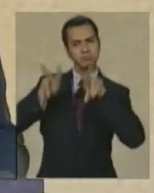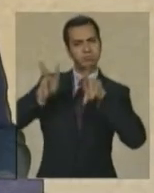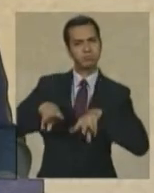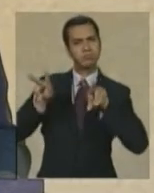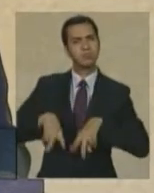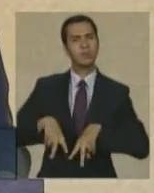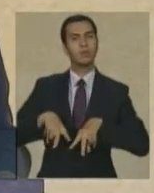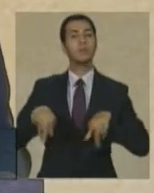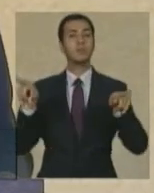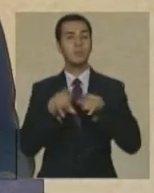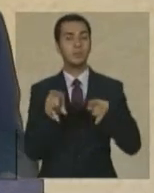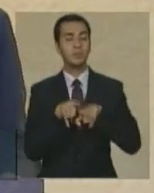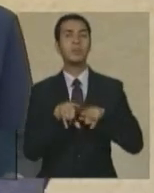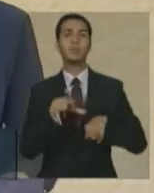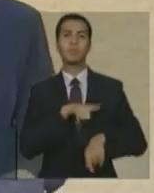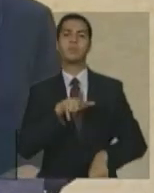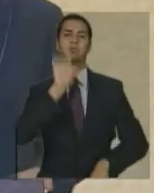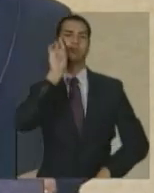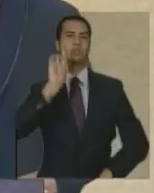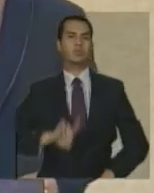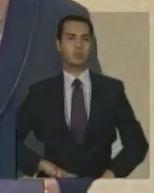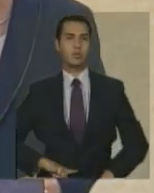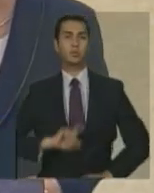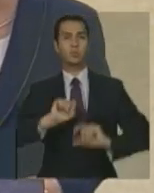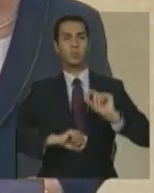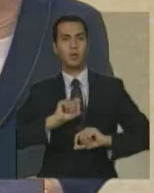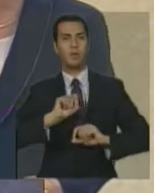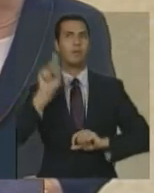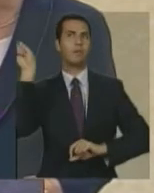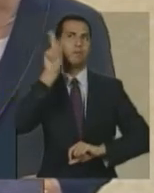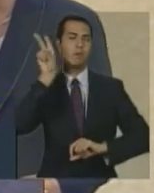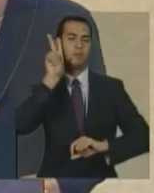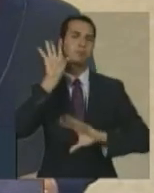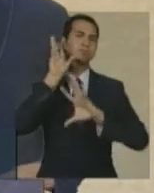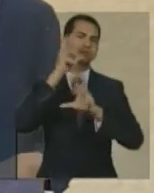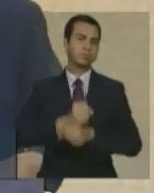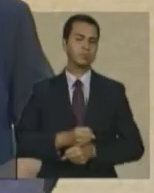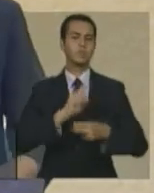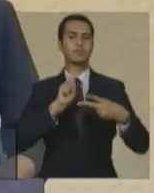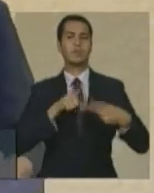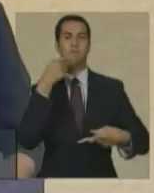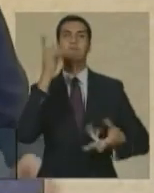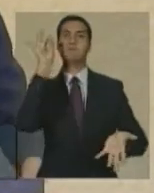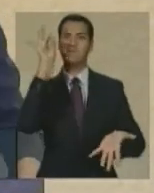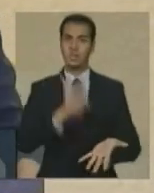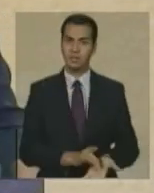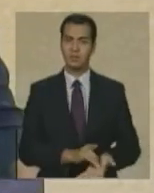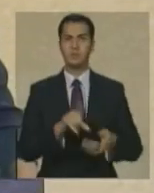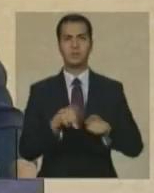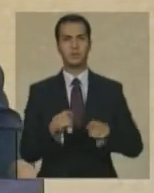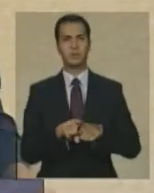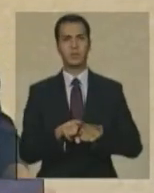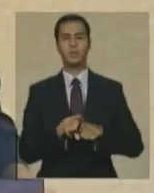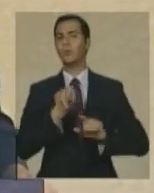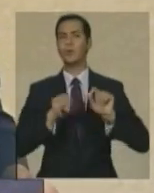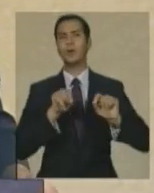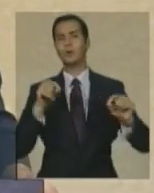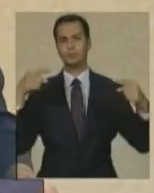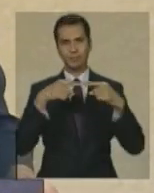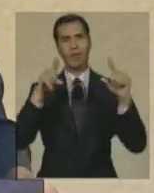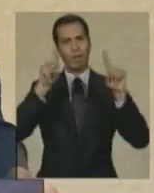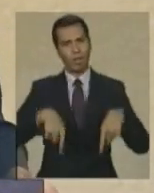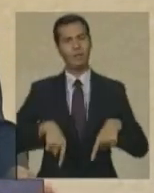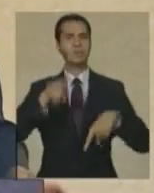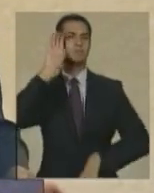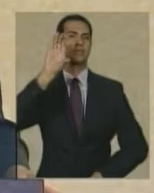à memória e à verdade e portanto ao pleno exercício dessa cidadania ao